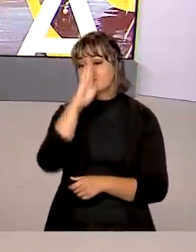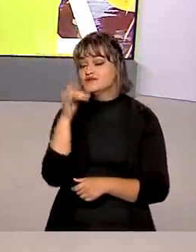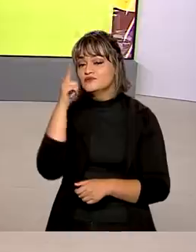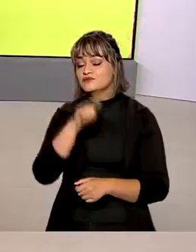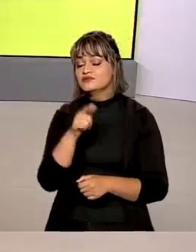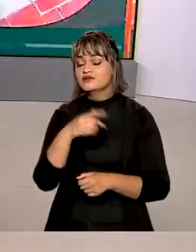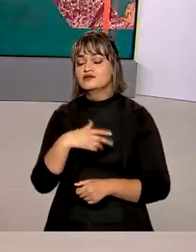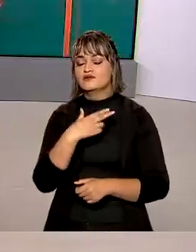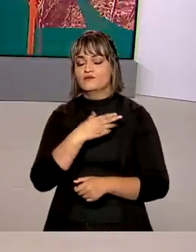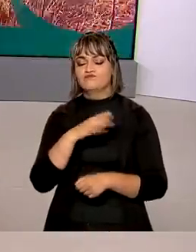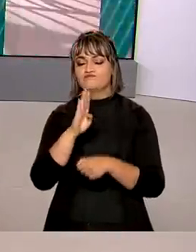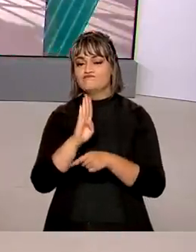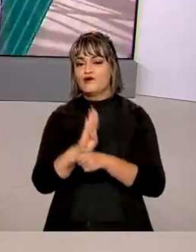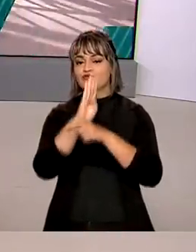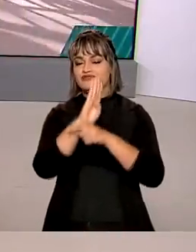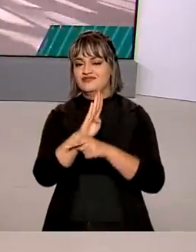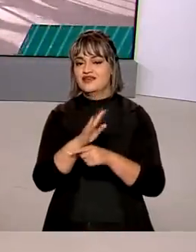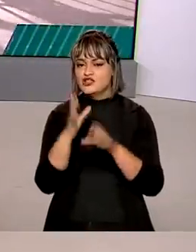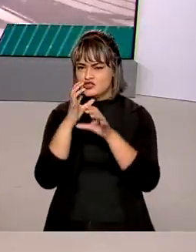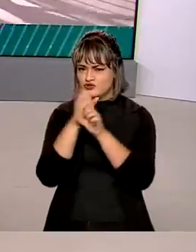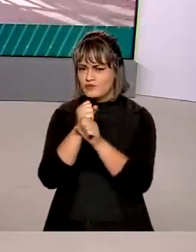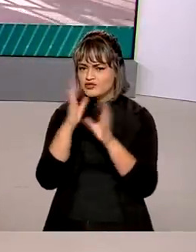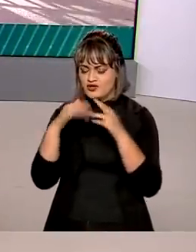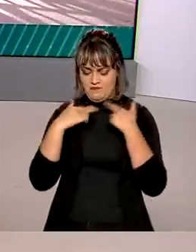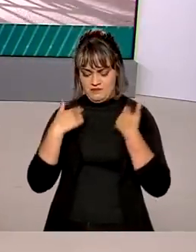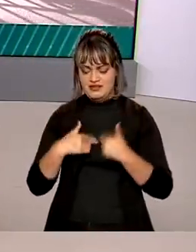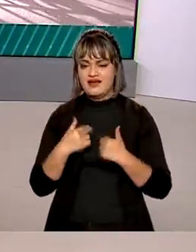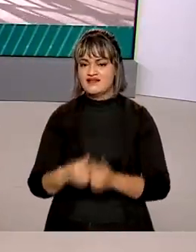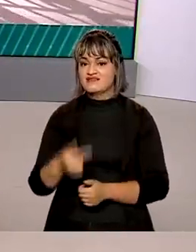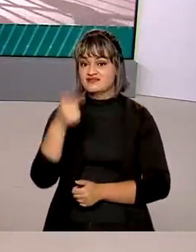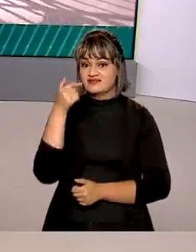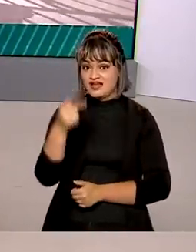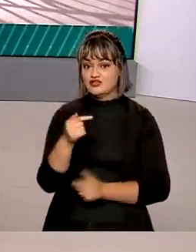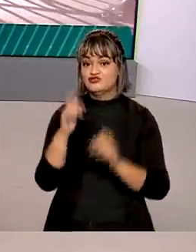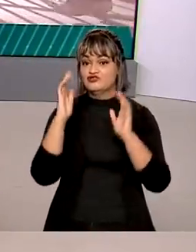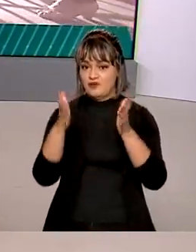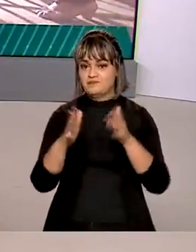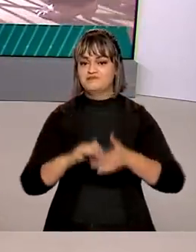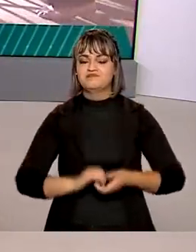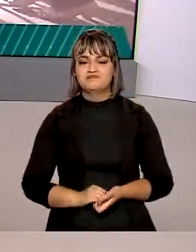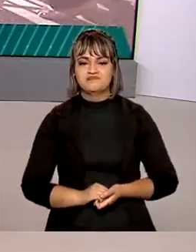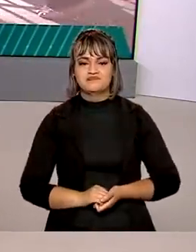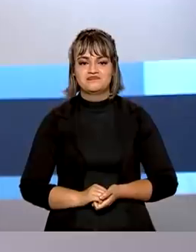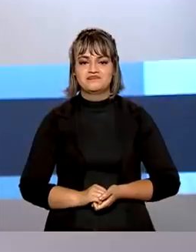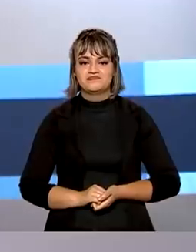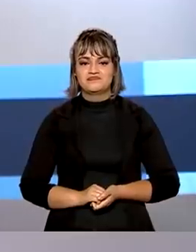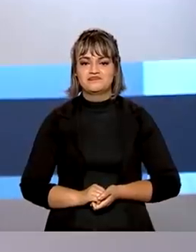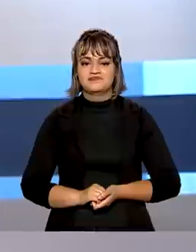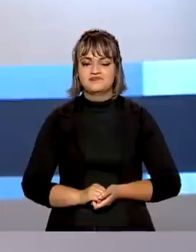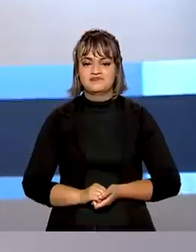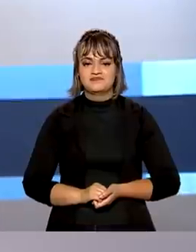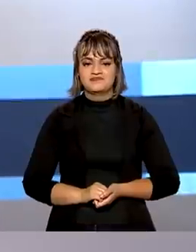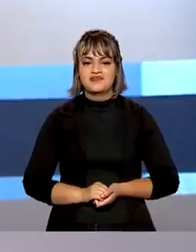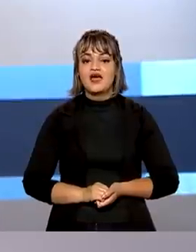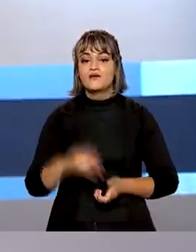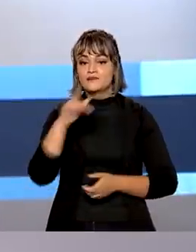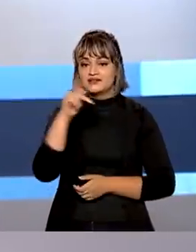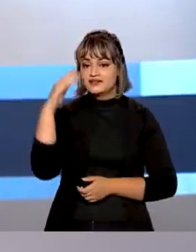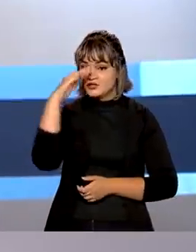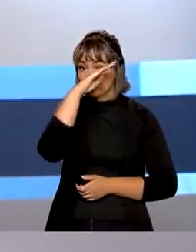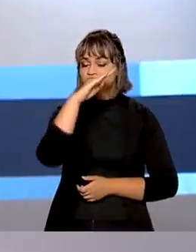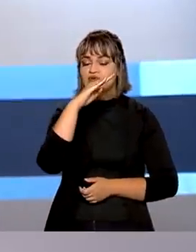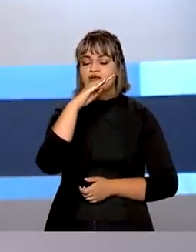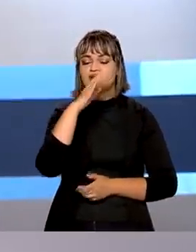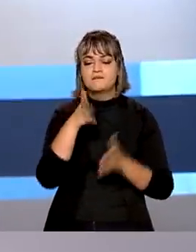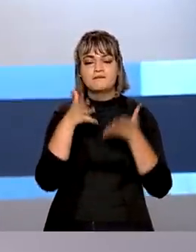metros livre. O país acumula 7 medalhas, 1 ouro, 2 pratas e 4 bronzes. O presidente Jair